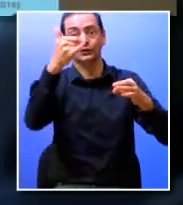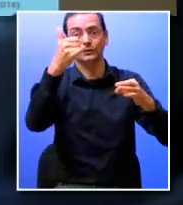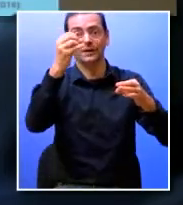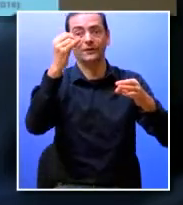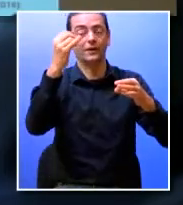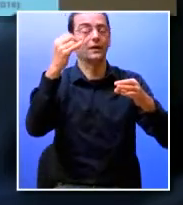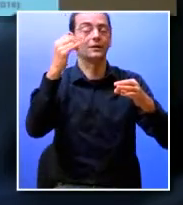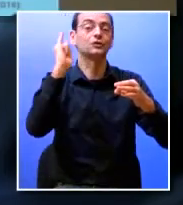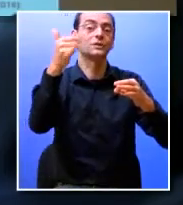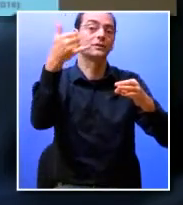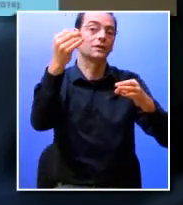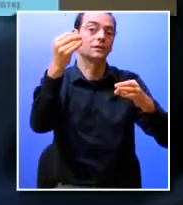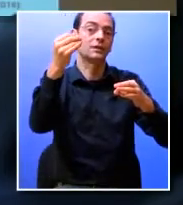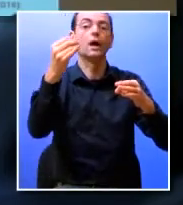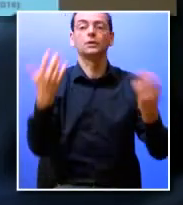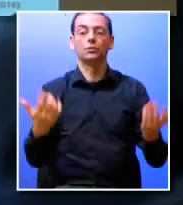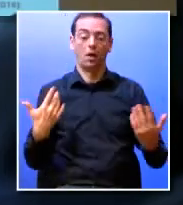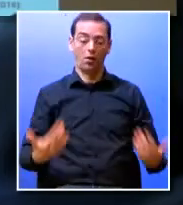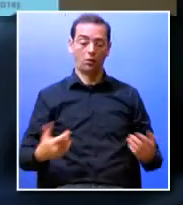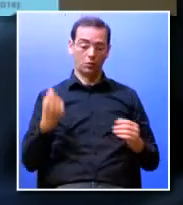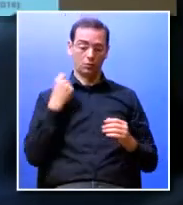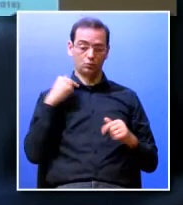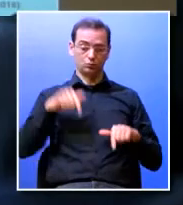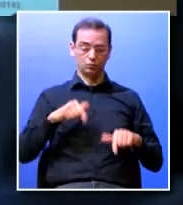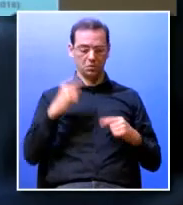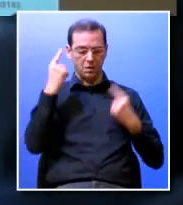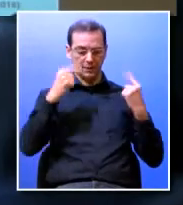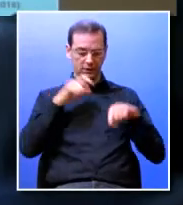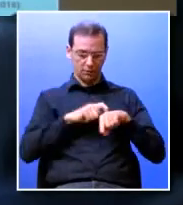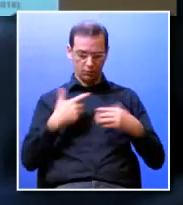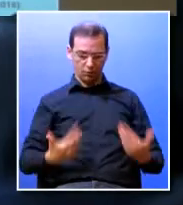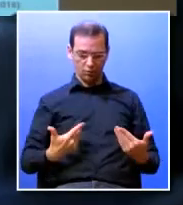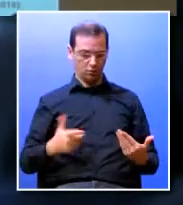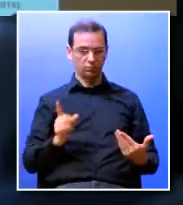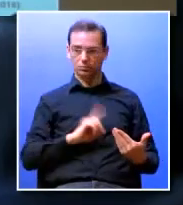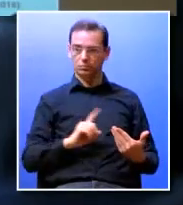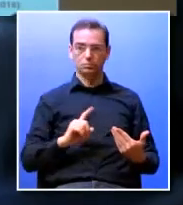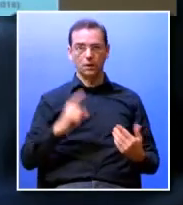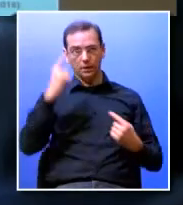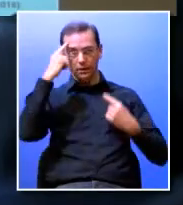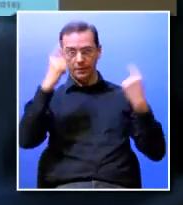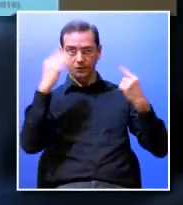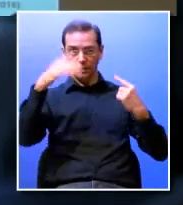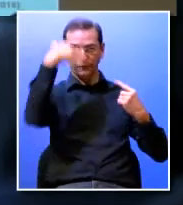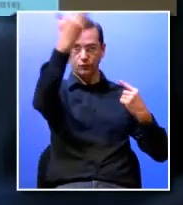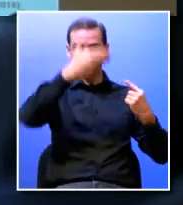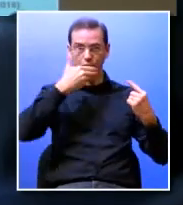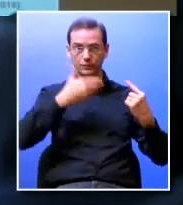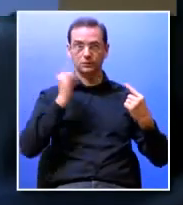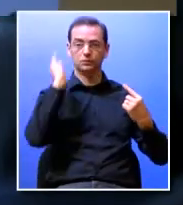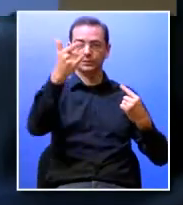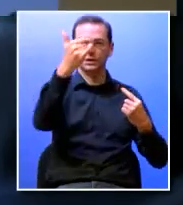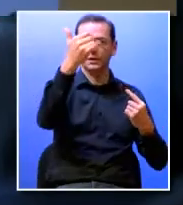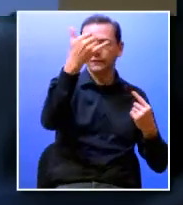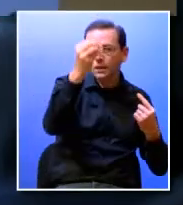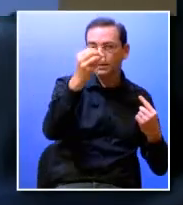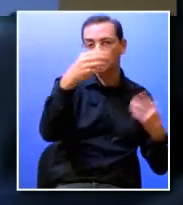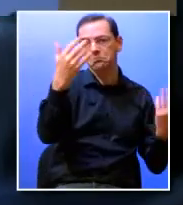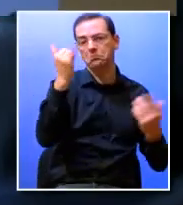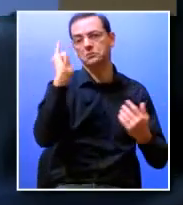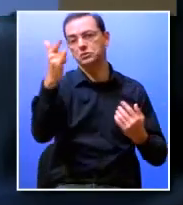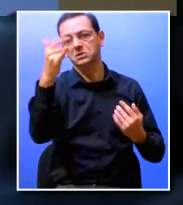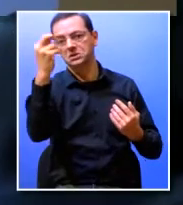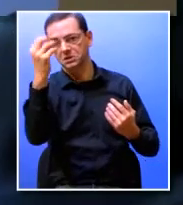de agora temos que pensar os nossos cursos e os nossos currículos no que são as competências de 2020 e 2030 desta